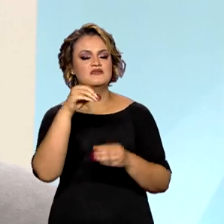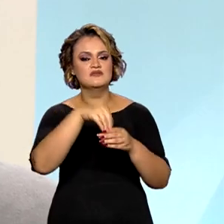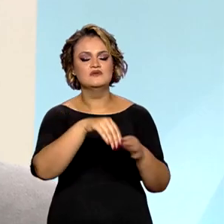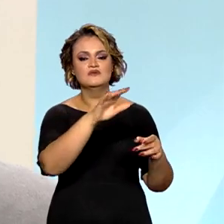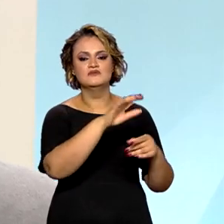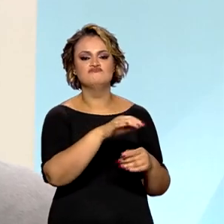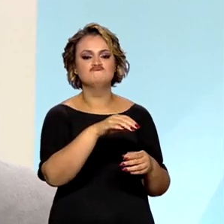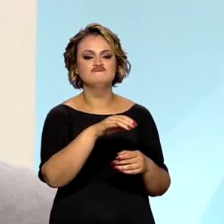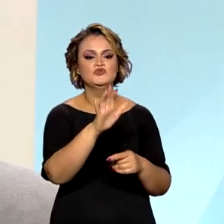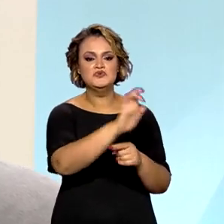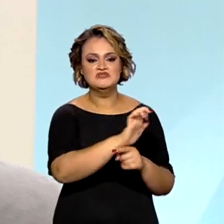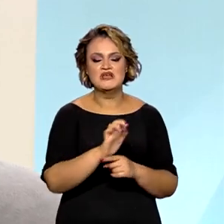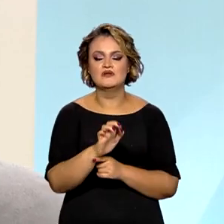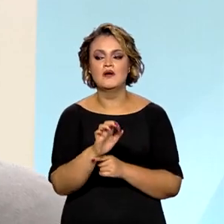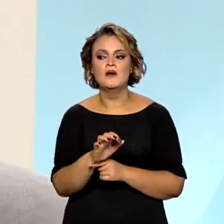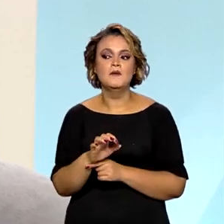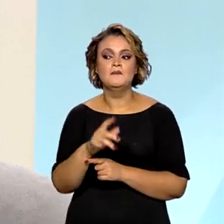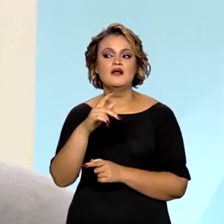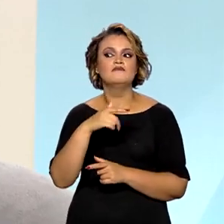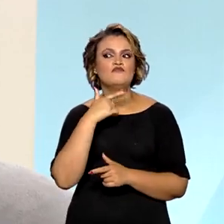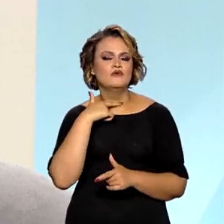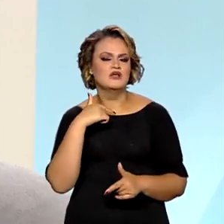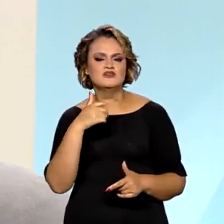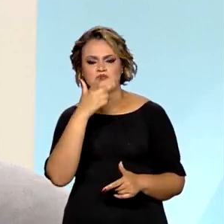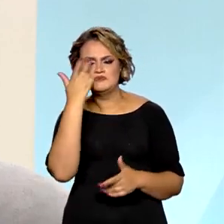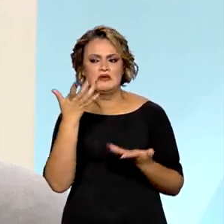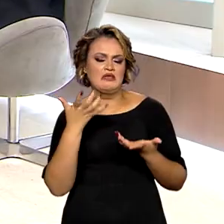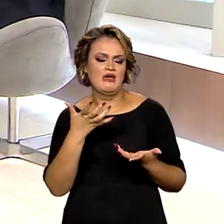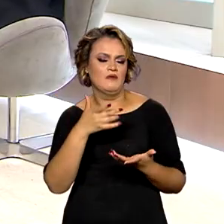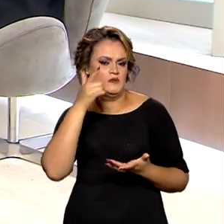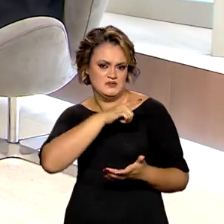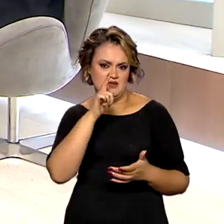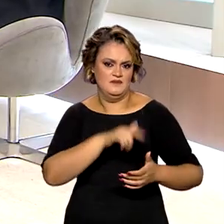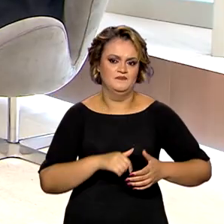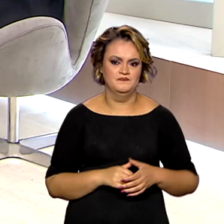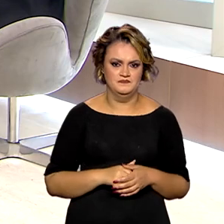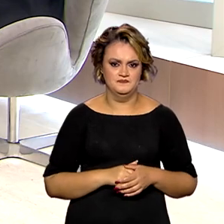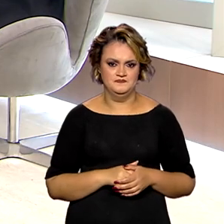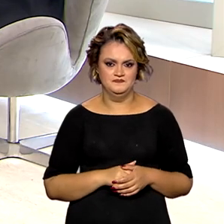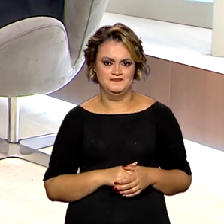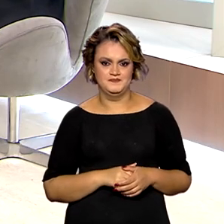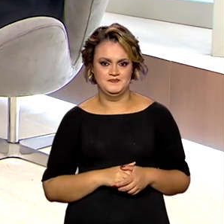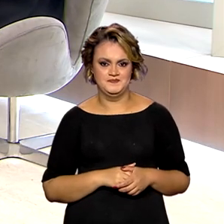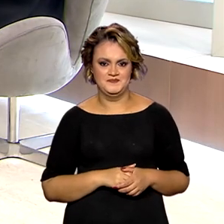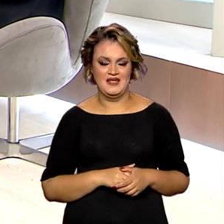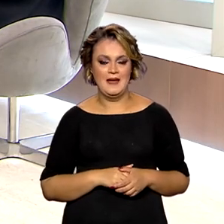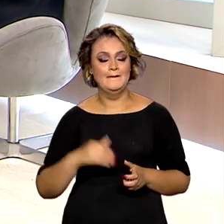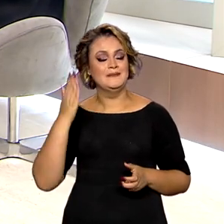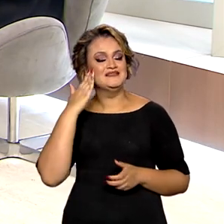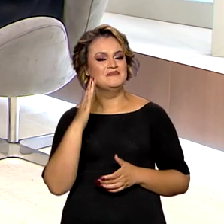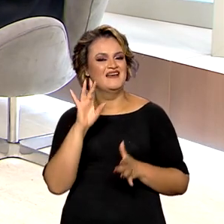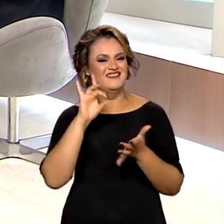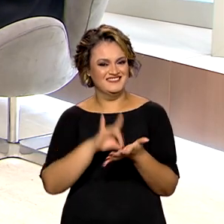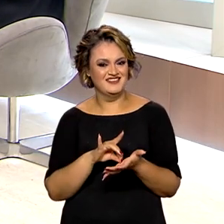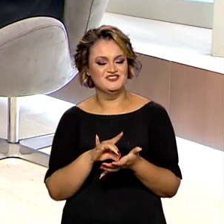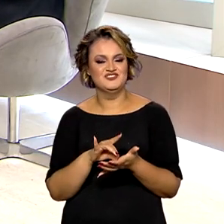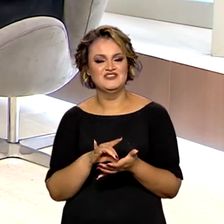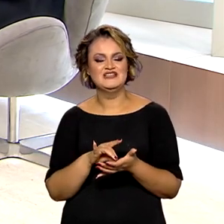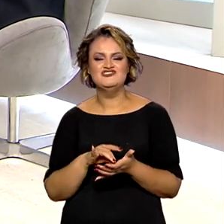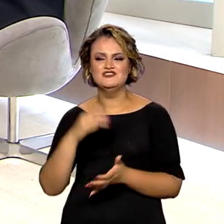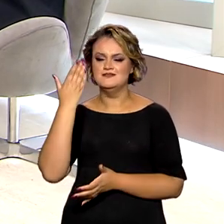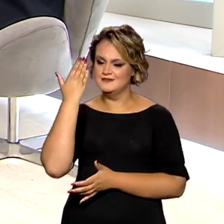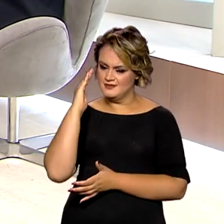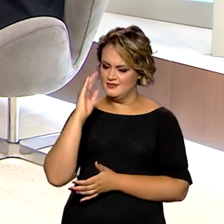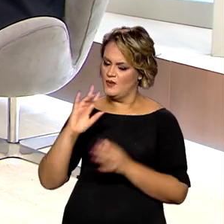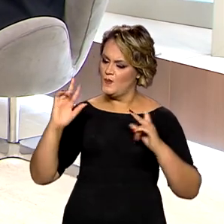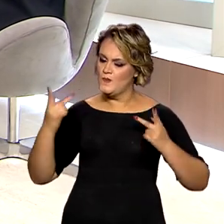aquela pessoa faça aquilo que ela precisar fazer, aquilo que ela quiser fazer. nessa realidade de entender